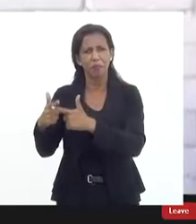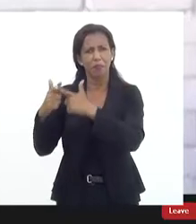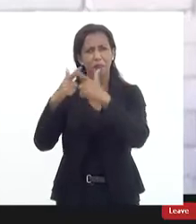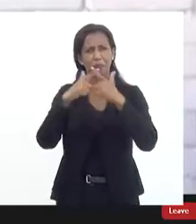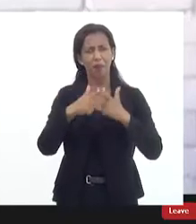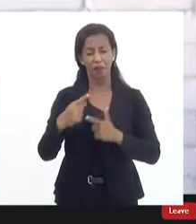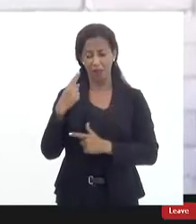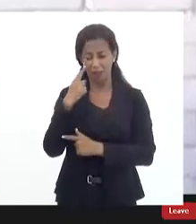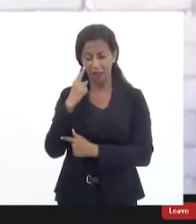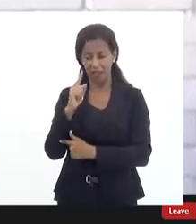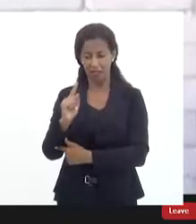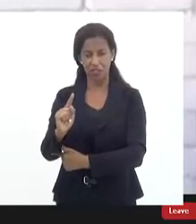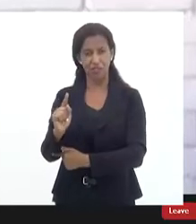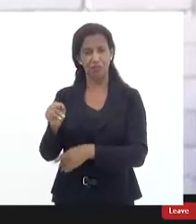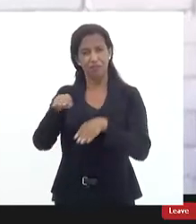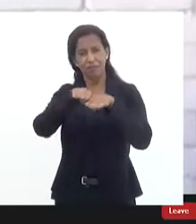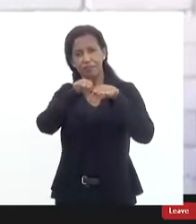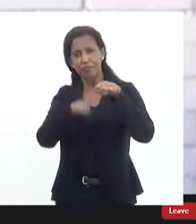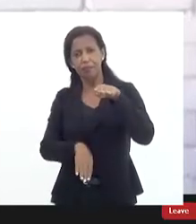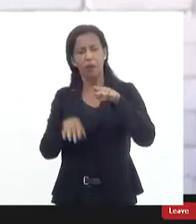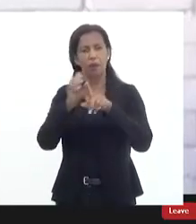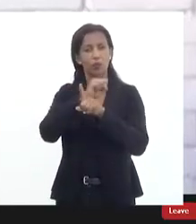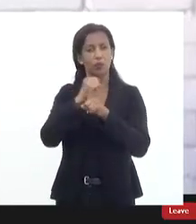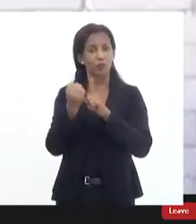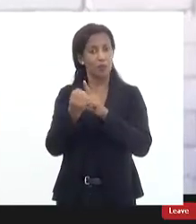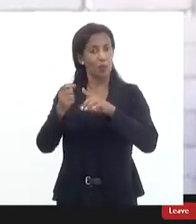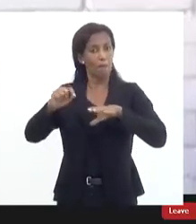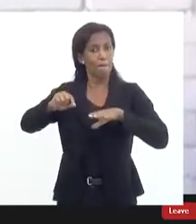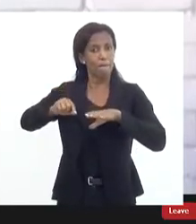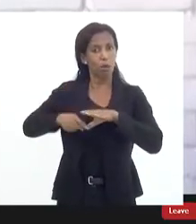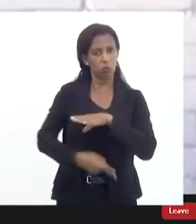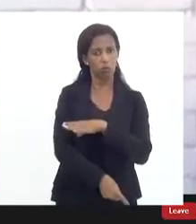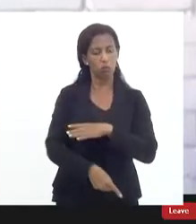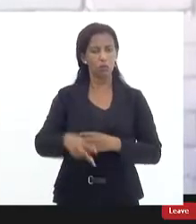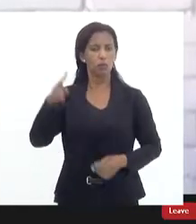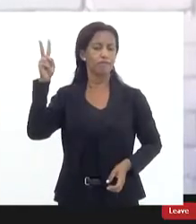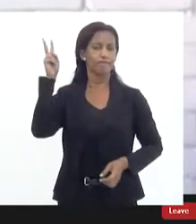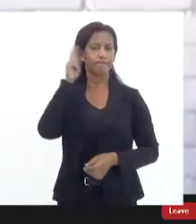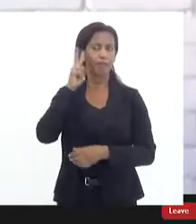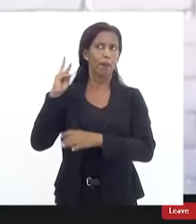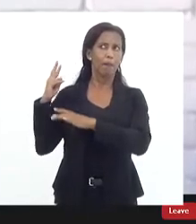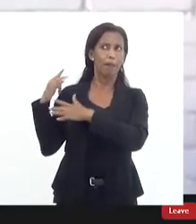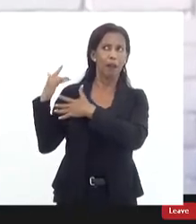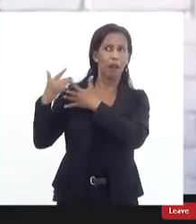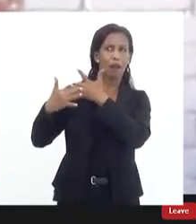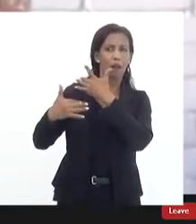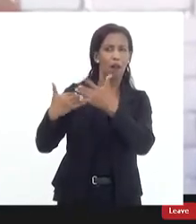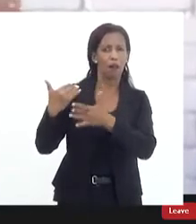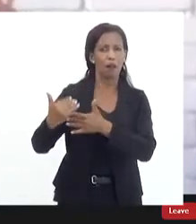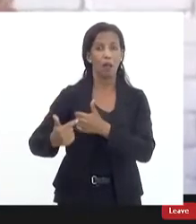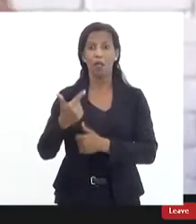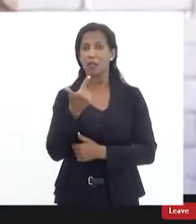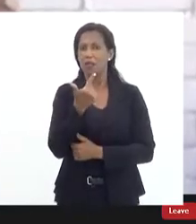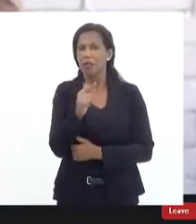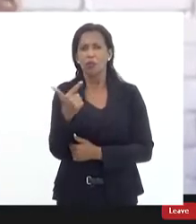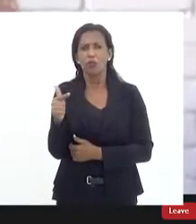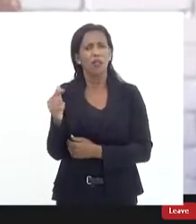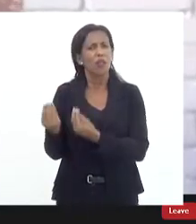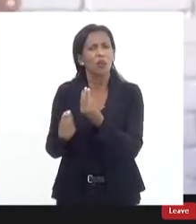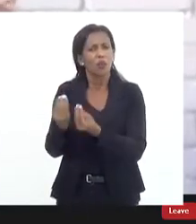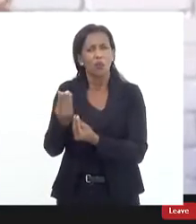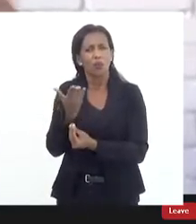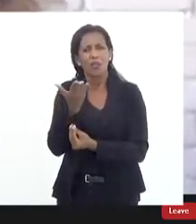advém de desigualdades sociais profundas e históricas onde não tem o que se comer